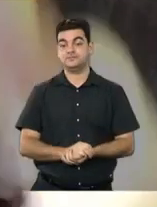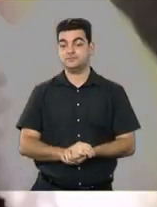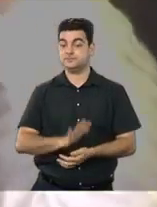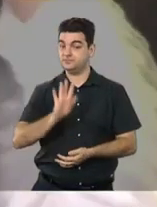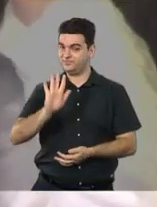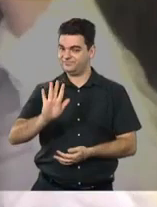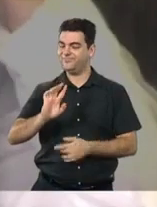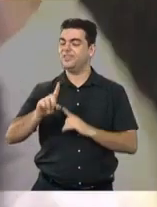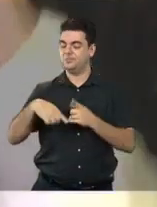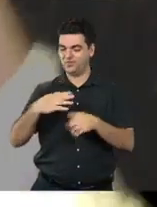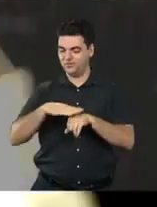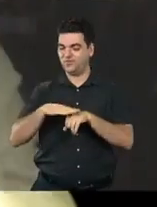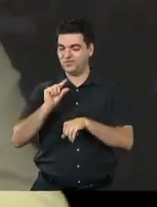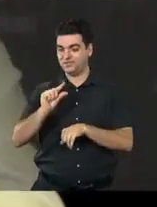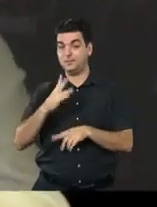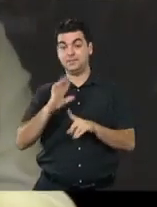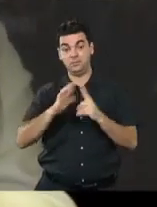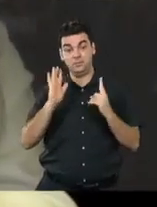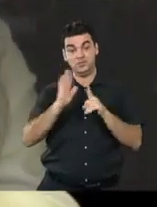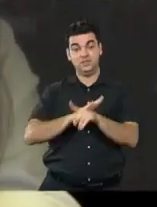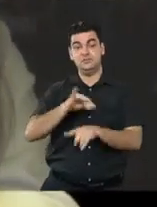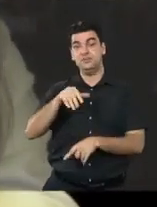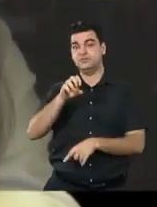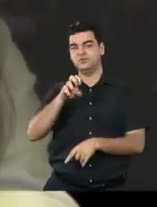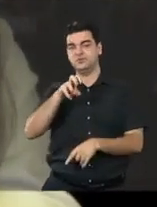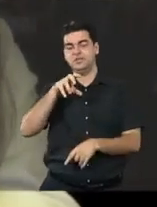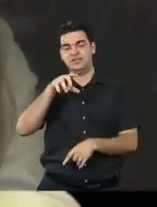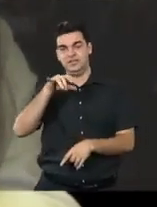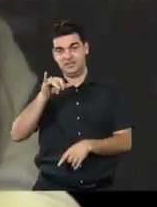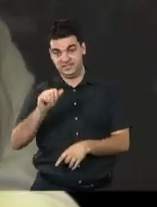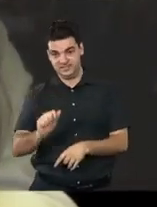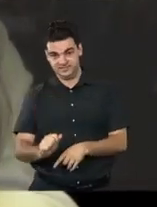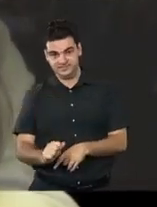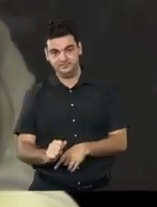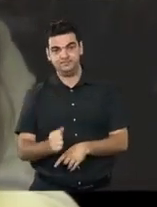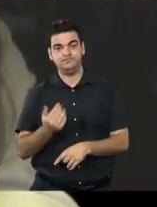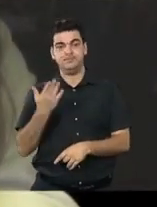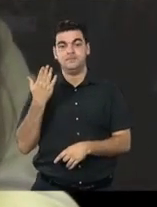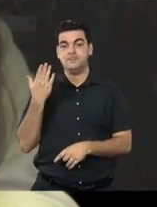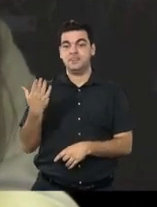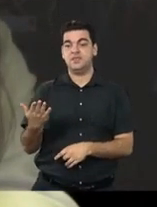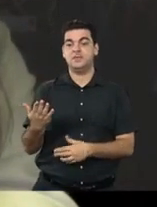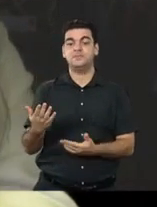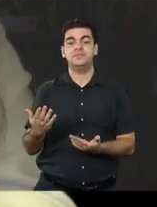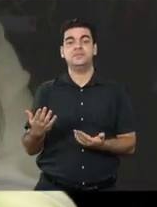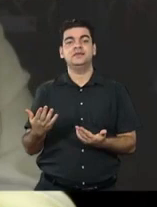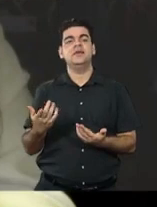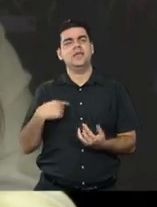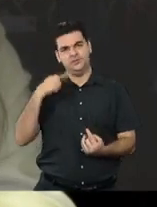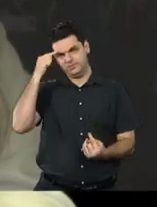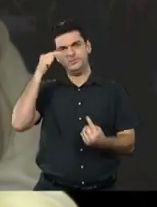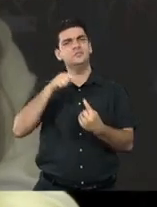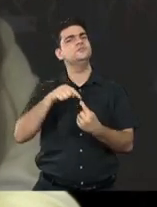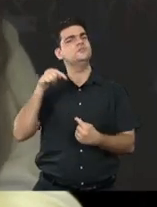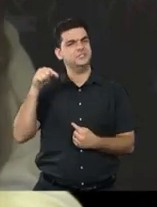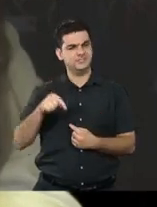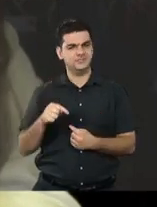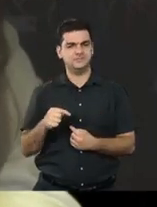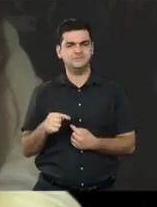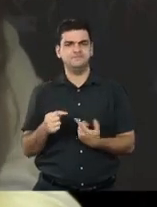abordar isso com vocês também. Eu quero perguntar para a Joênia, uma... Também, eu acho que é muita nossa finalidade aqui